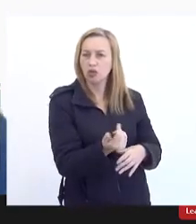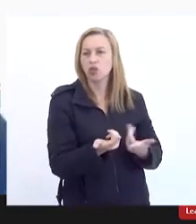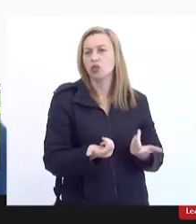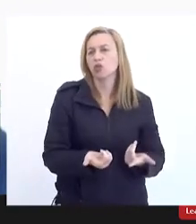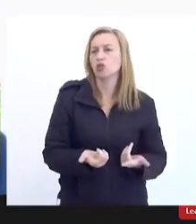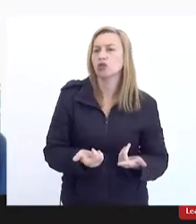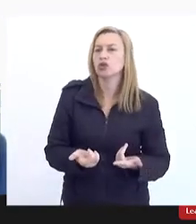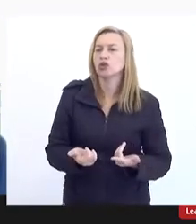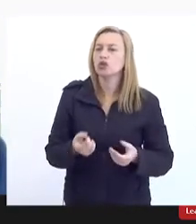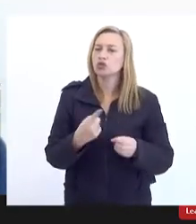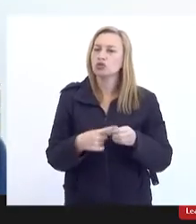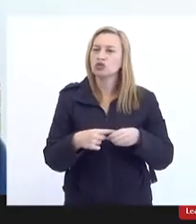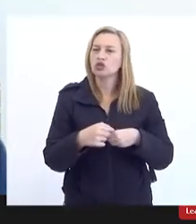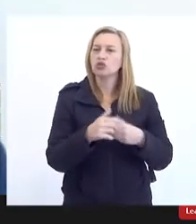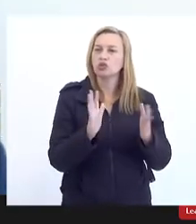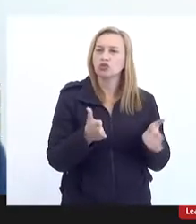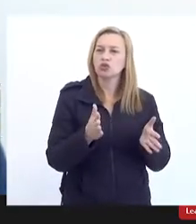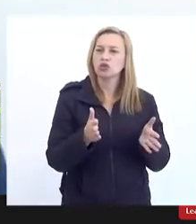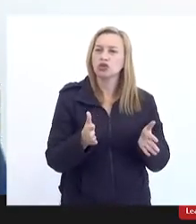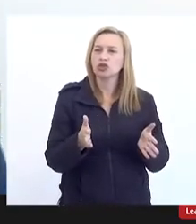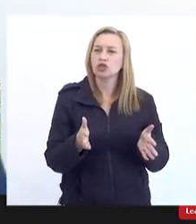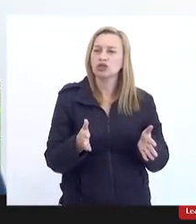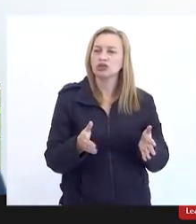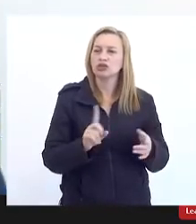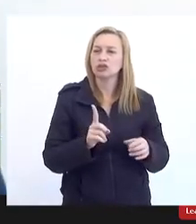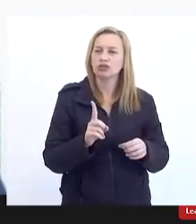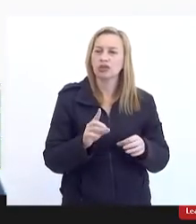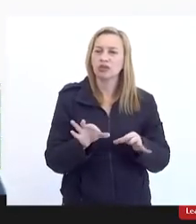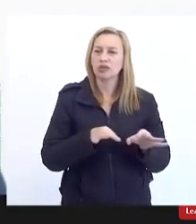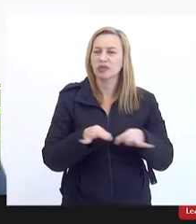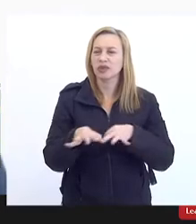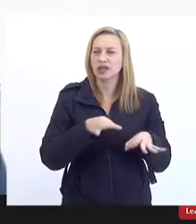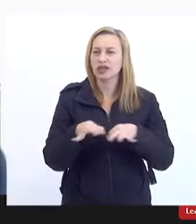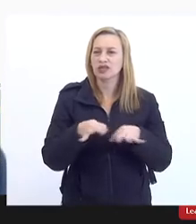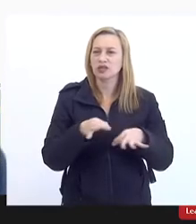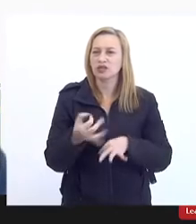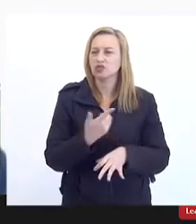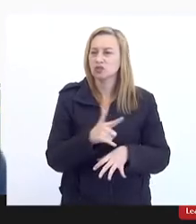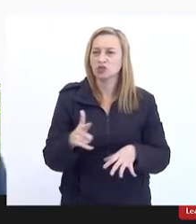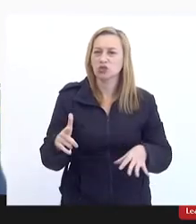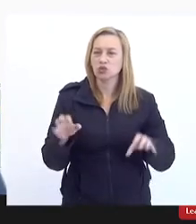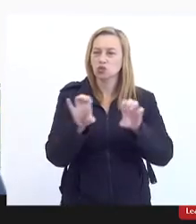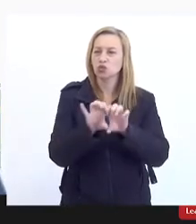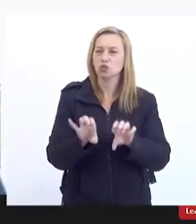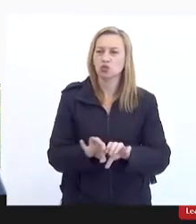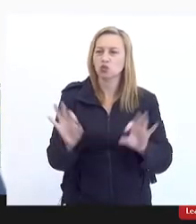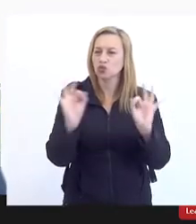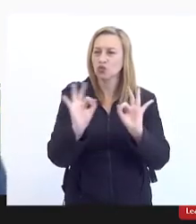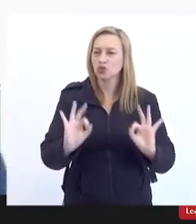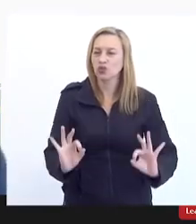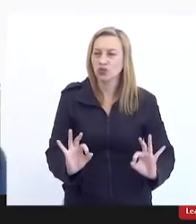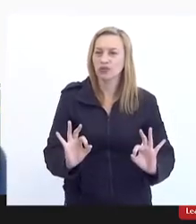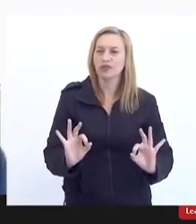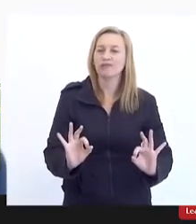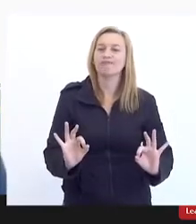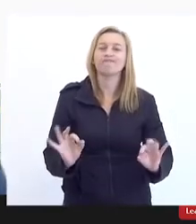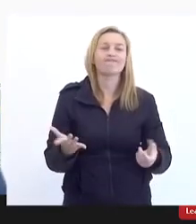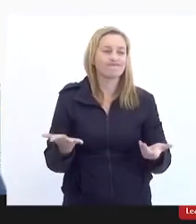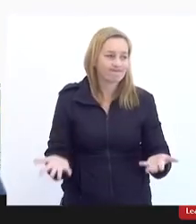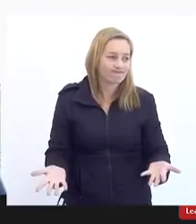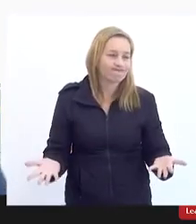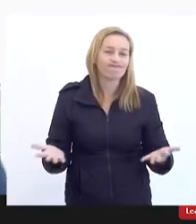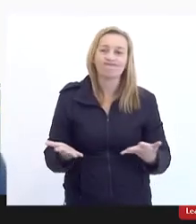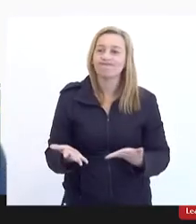os municípios hoje estão completamente despreparados eles não têm discussão sobre o marco legal do saneamento dentro dos seus territórios